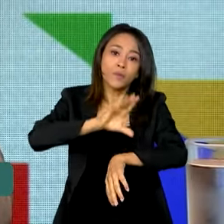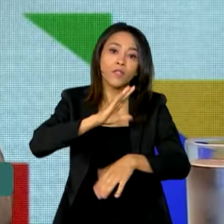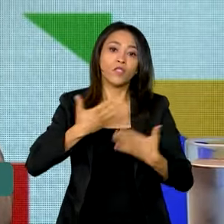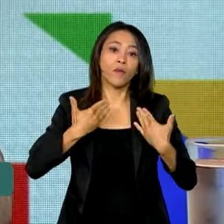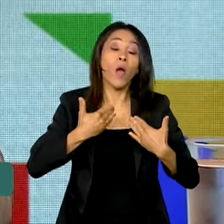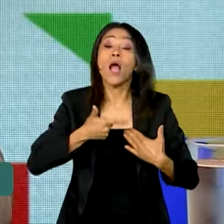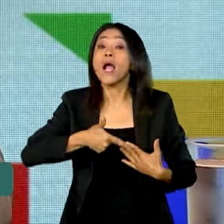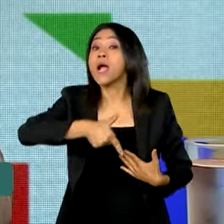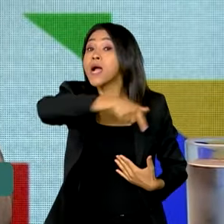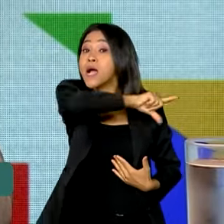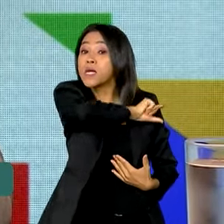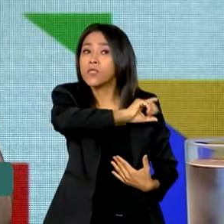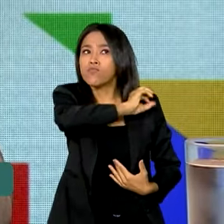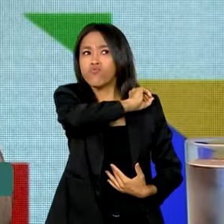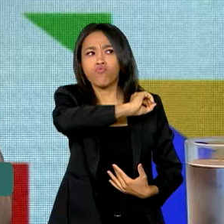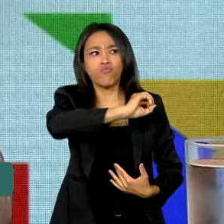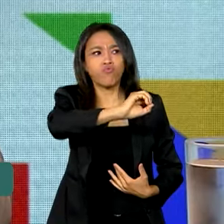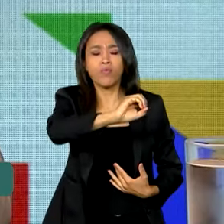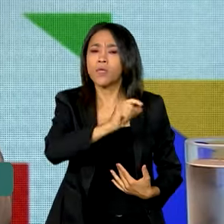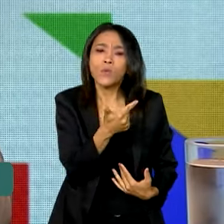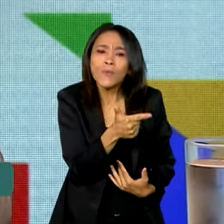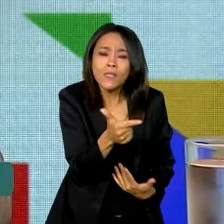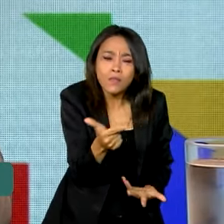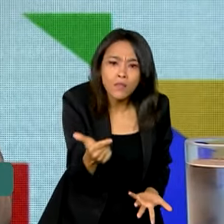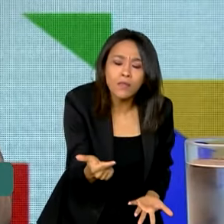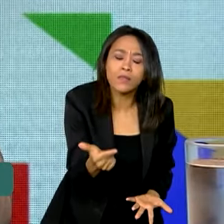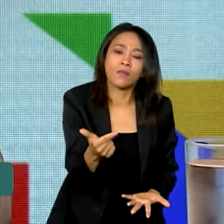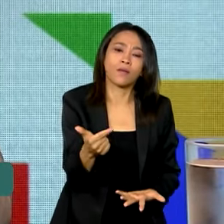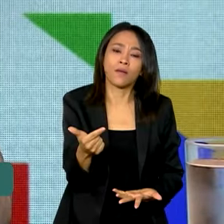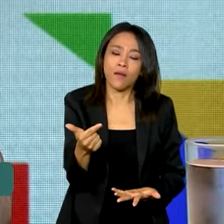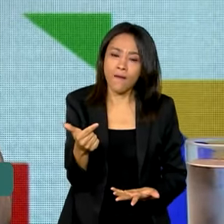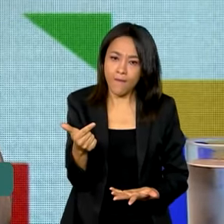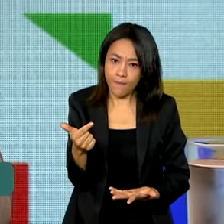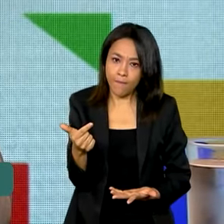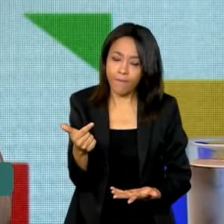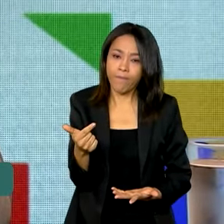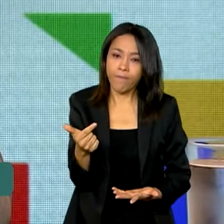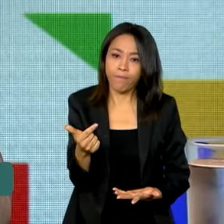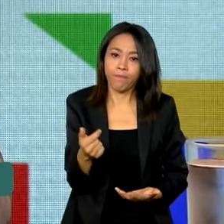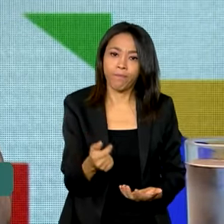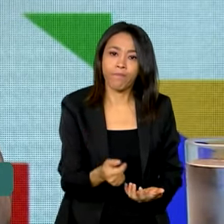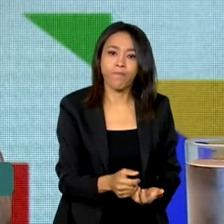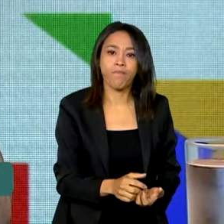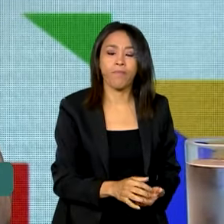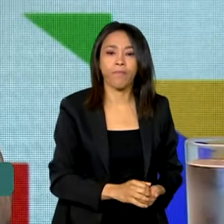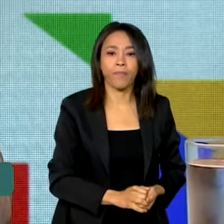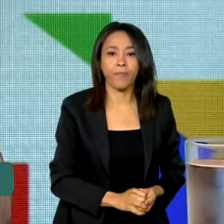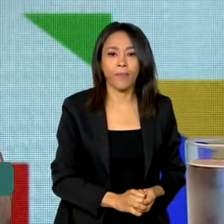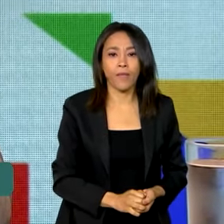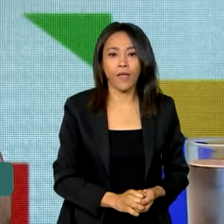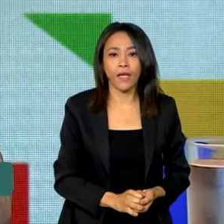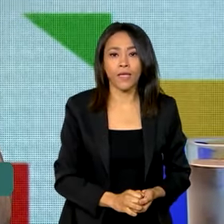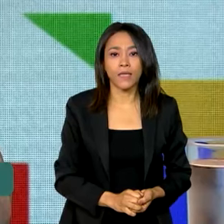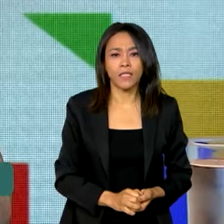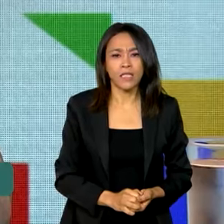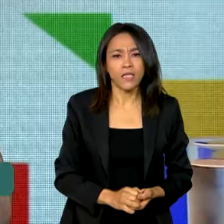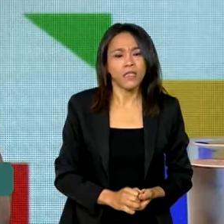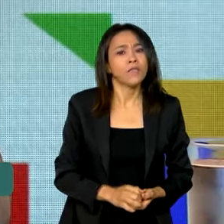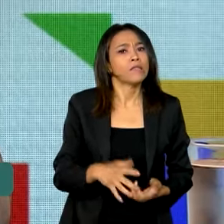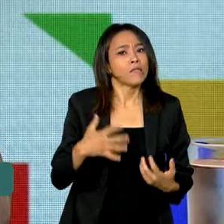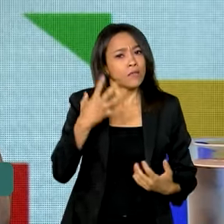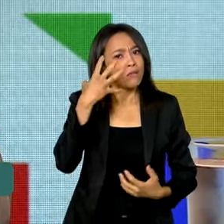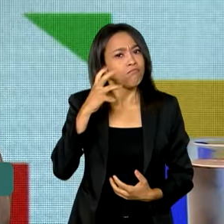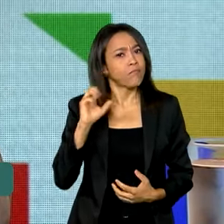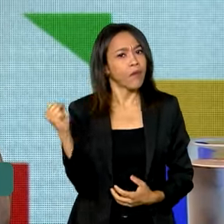vivíamos efeito de severos,